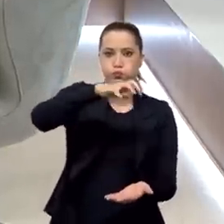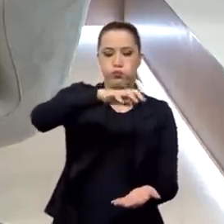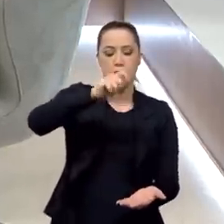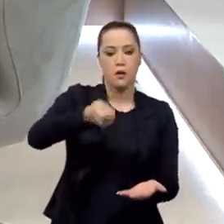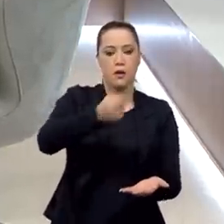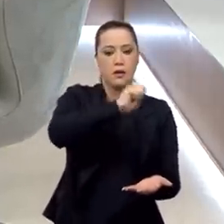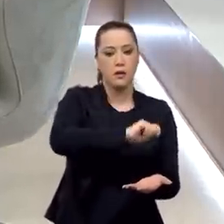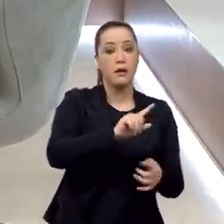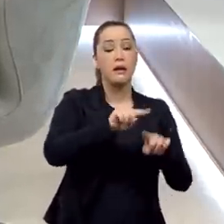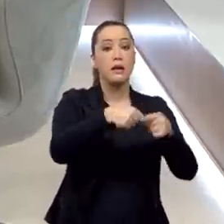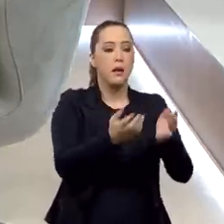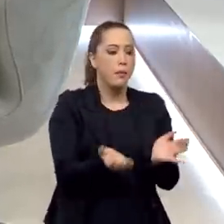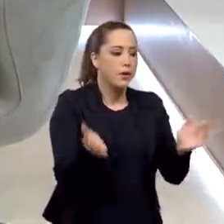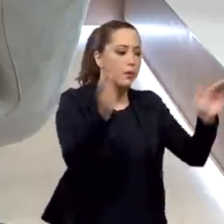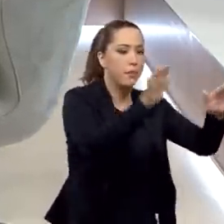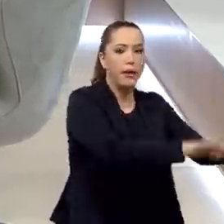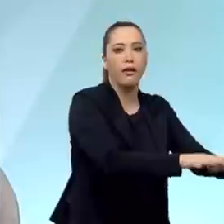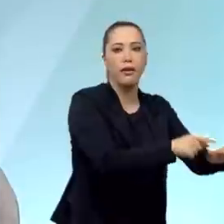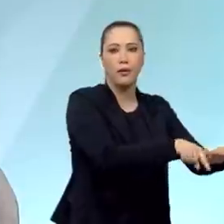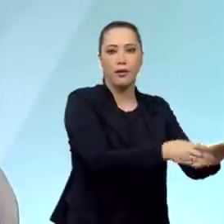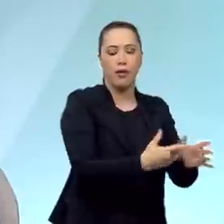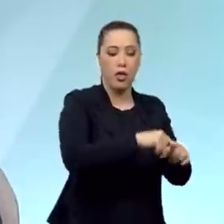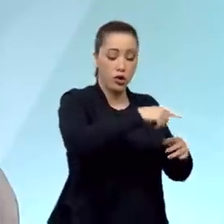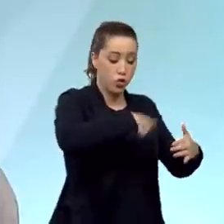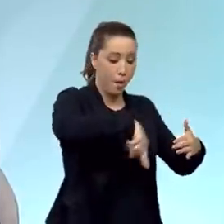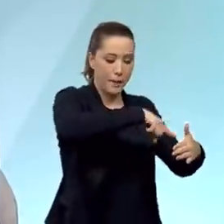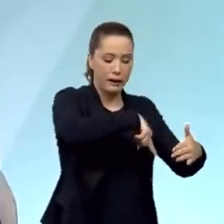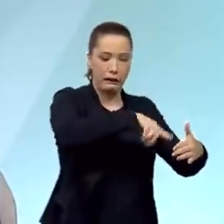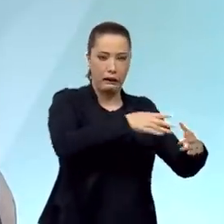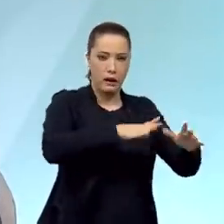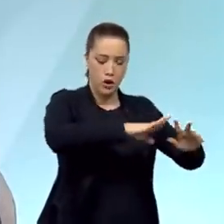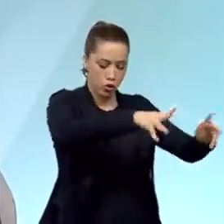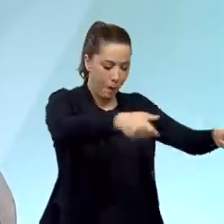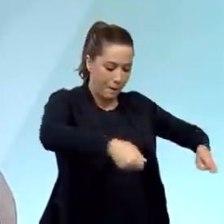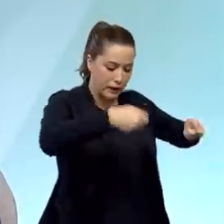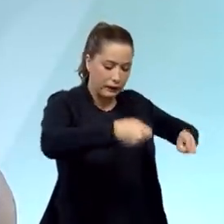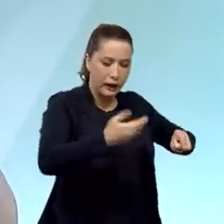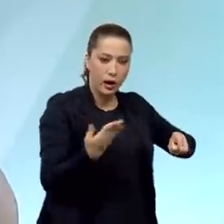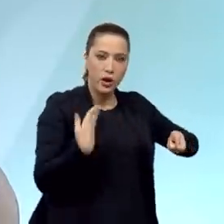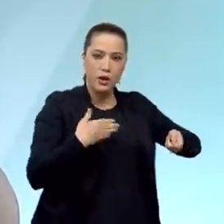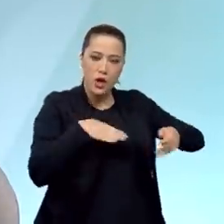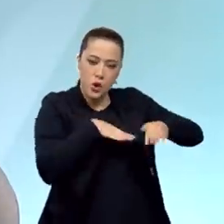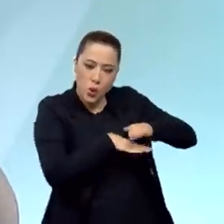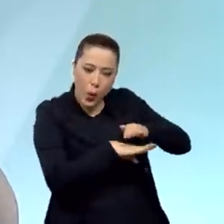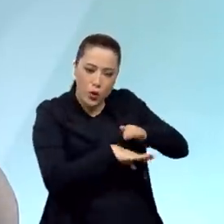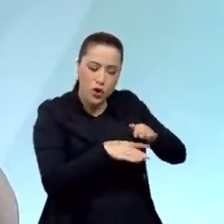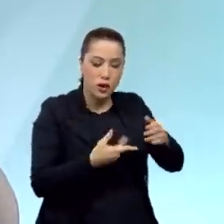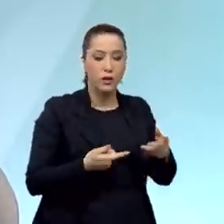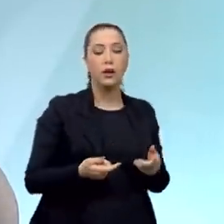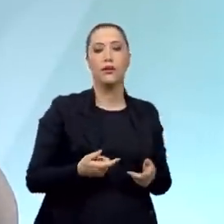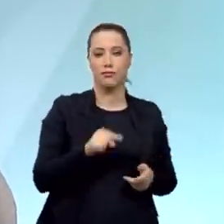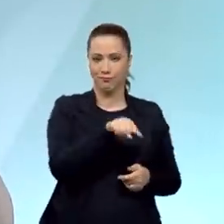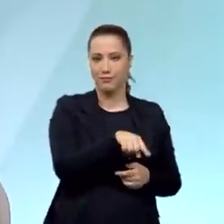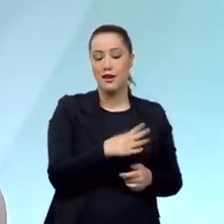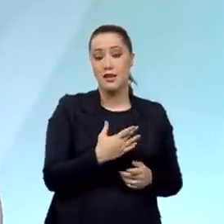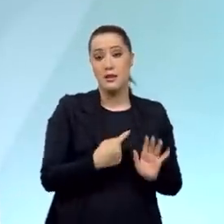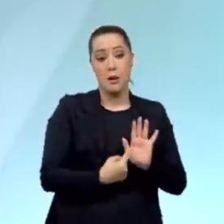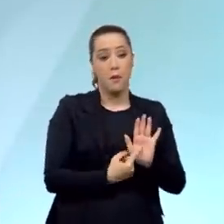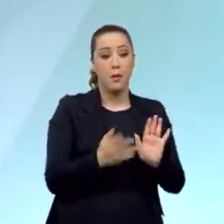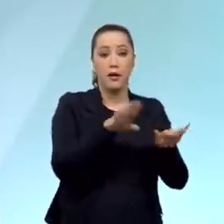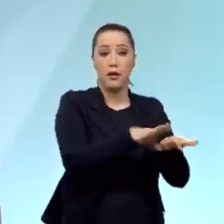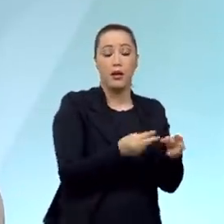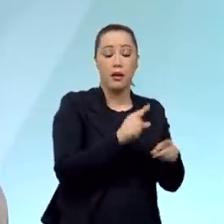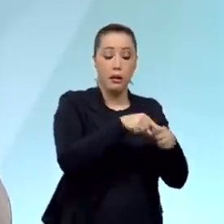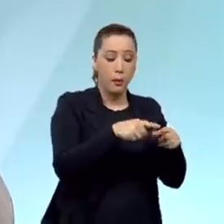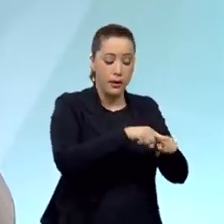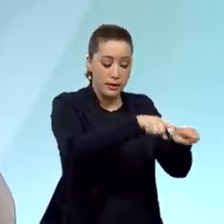derrubava numa panela. Aquilo ia para a população. Então, o americano ficou espantado. Não, eles realmente comem muito, mas esse é um